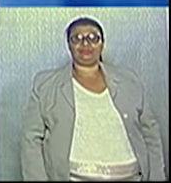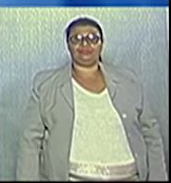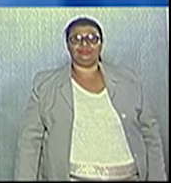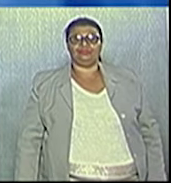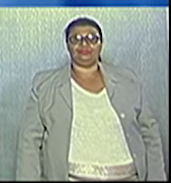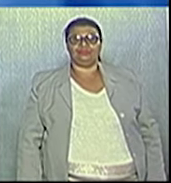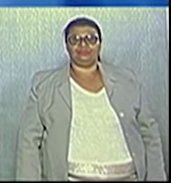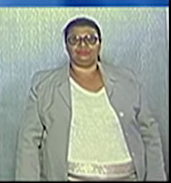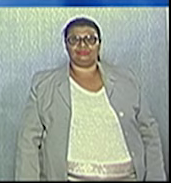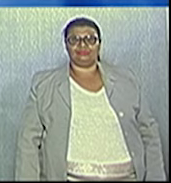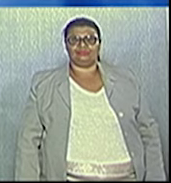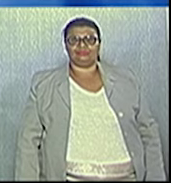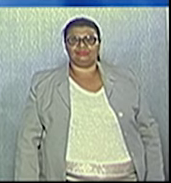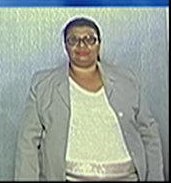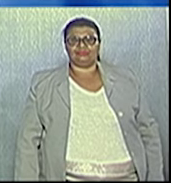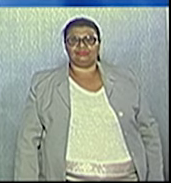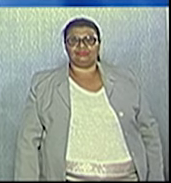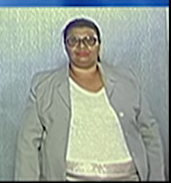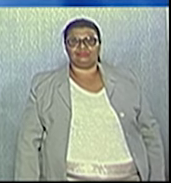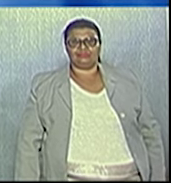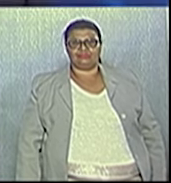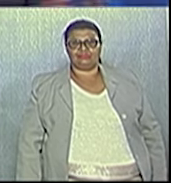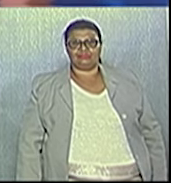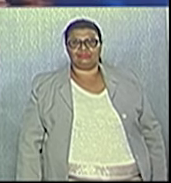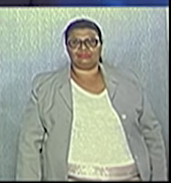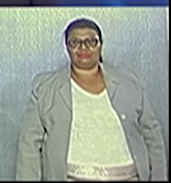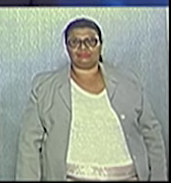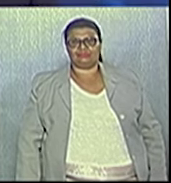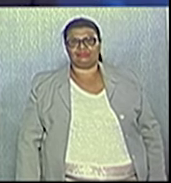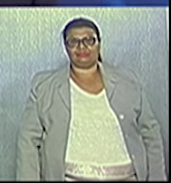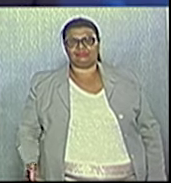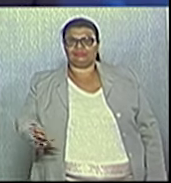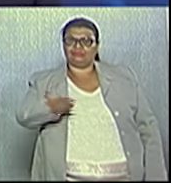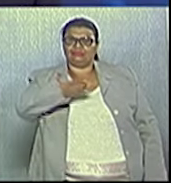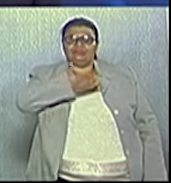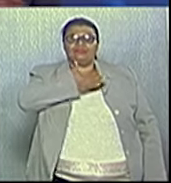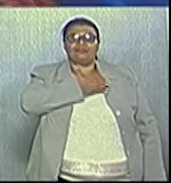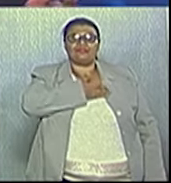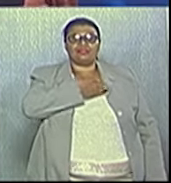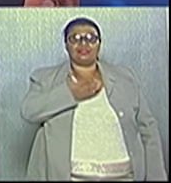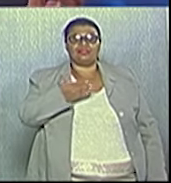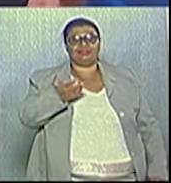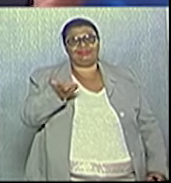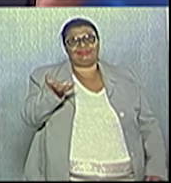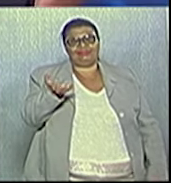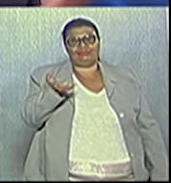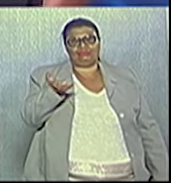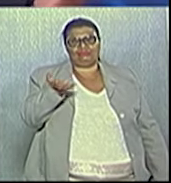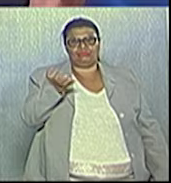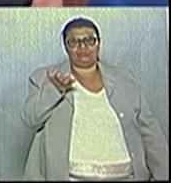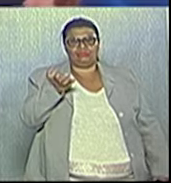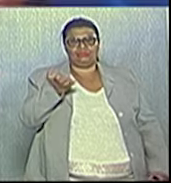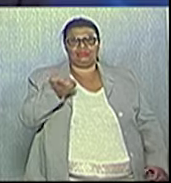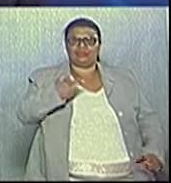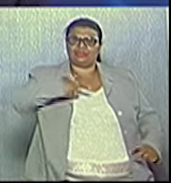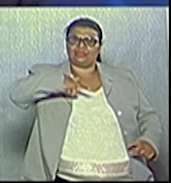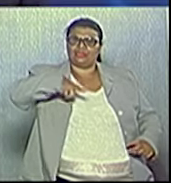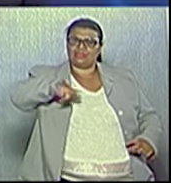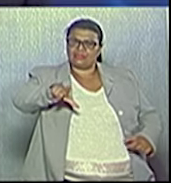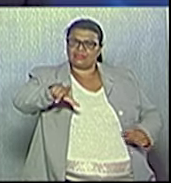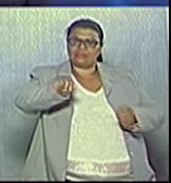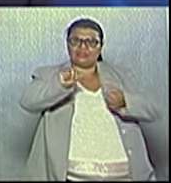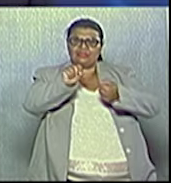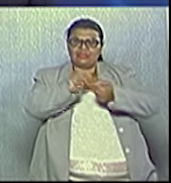candidato. Muito obrigado. Um minuto para a réplica do candidato Maurício Raca. Meus amigos, eu quero resgatar as